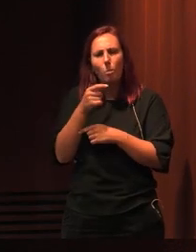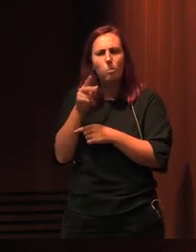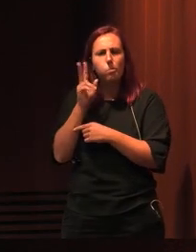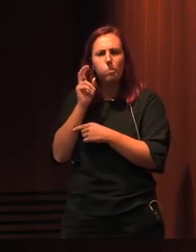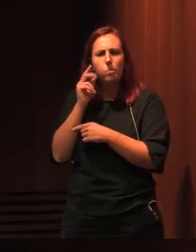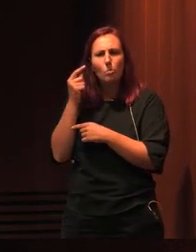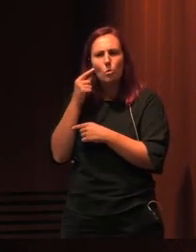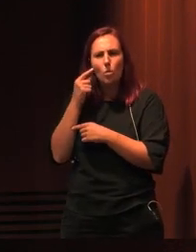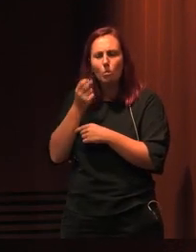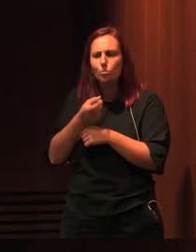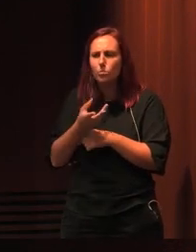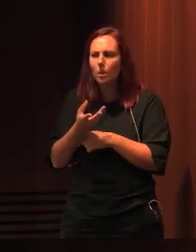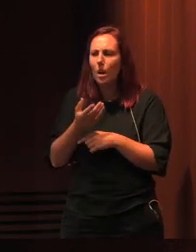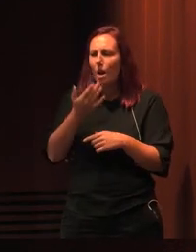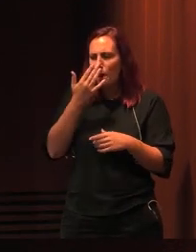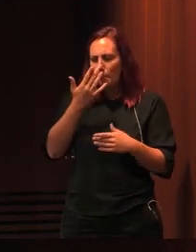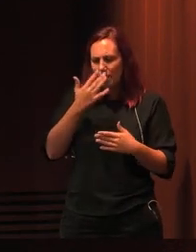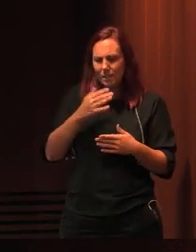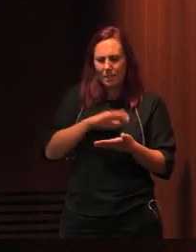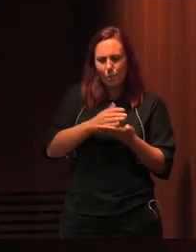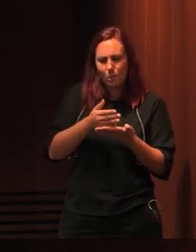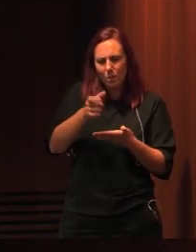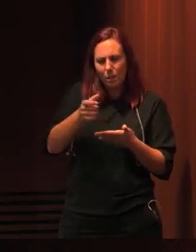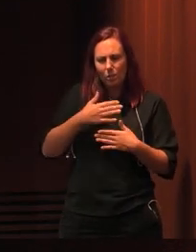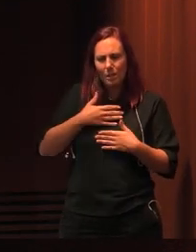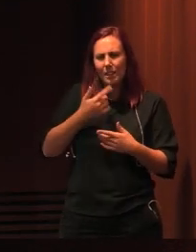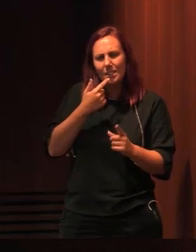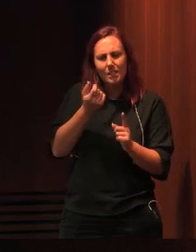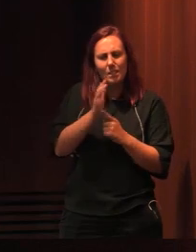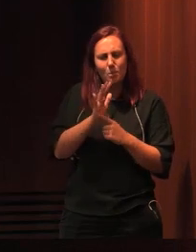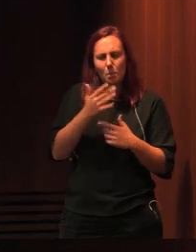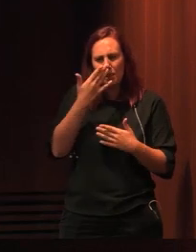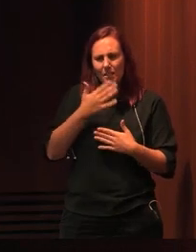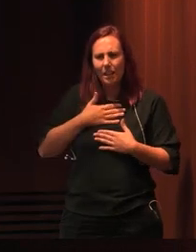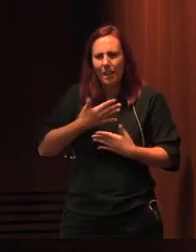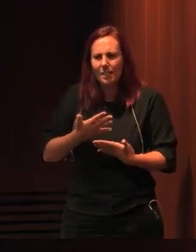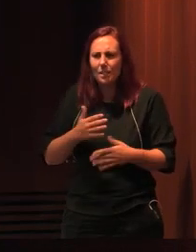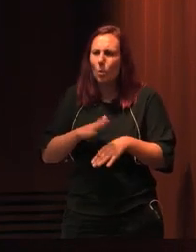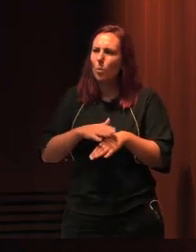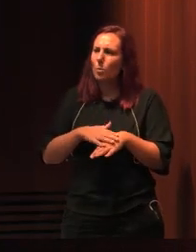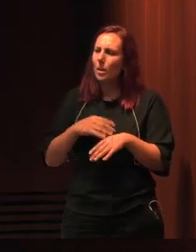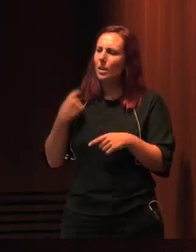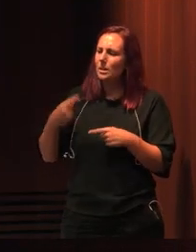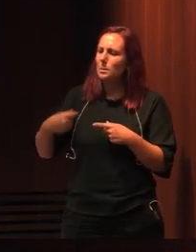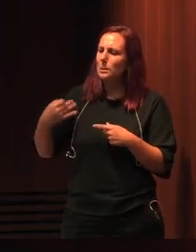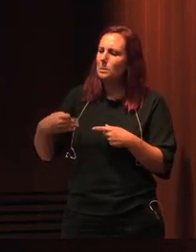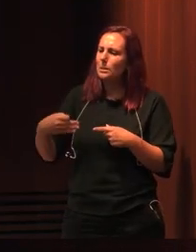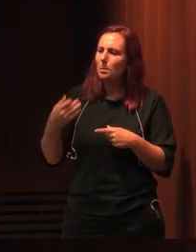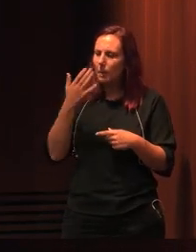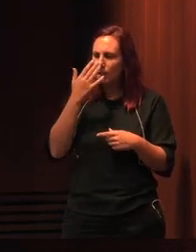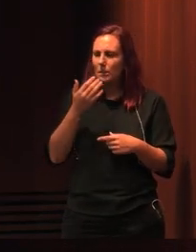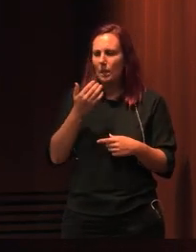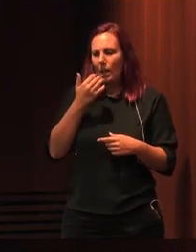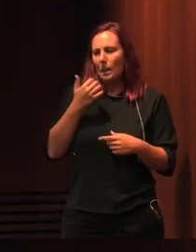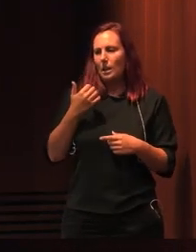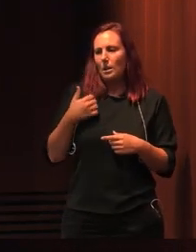Aliás, há até uma certa fatiga na Fundação em invocar esse exemplo, porque parece que estamos sempre a expulsar de um galão que já está